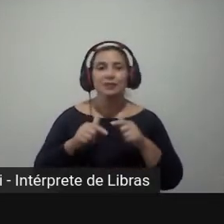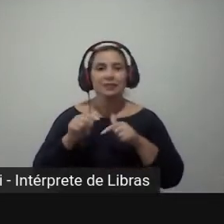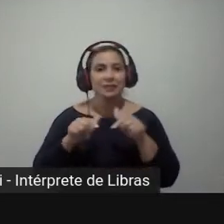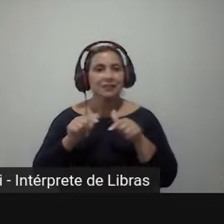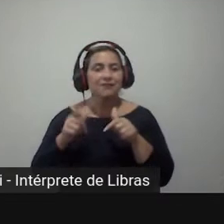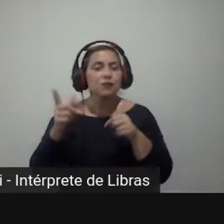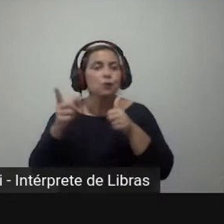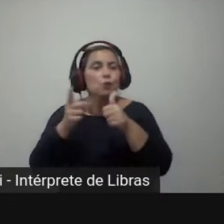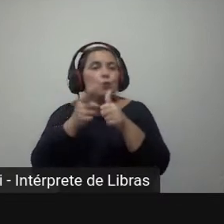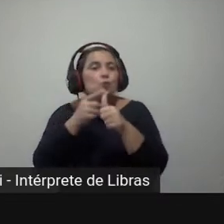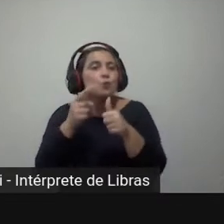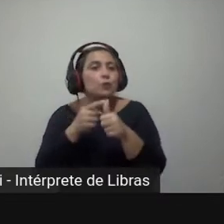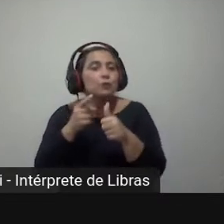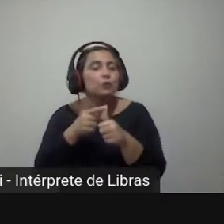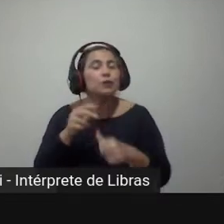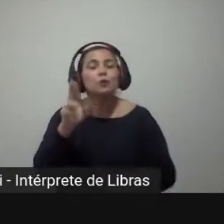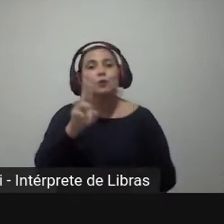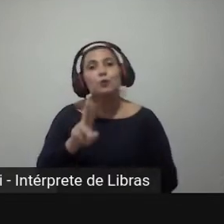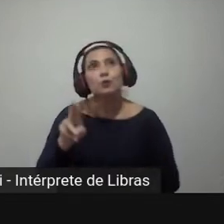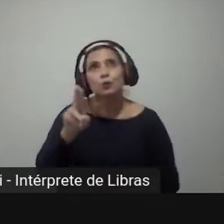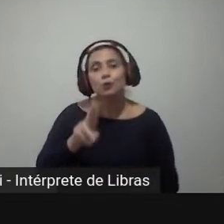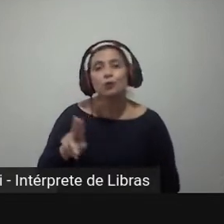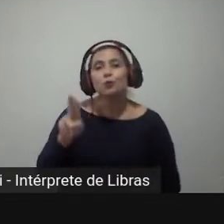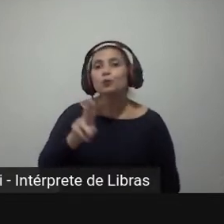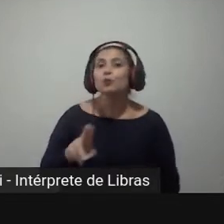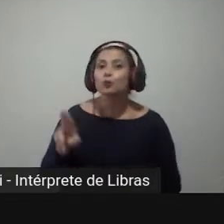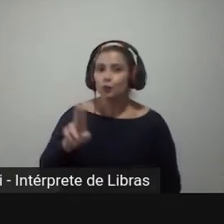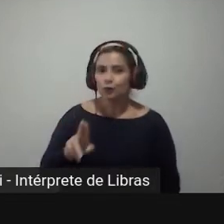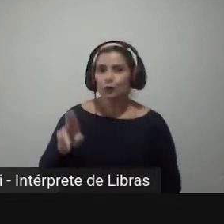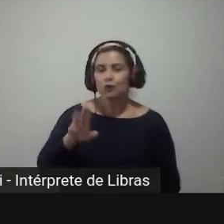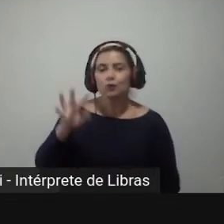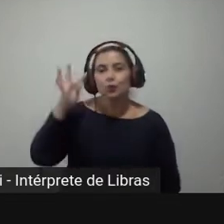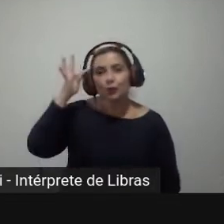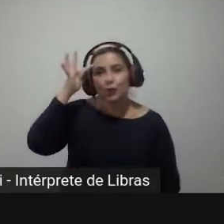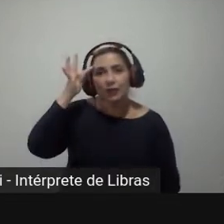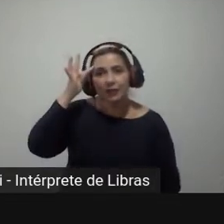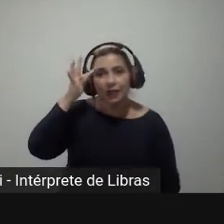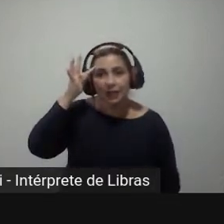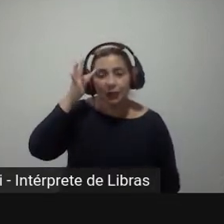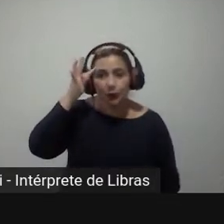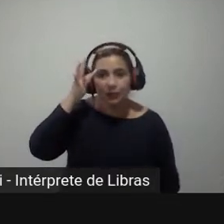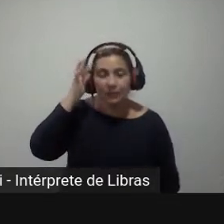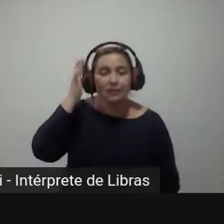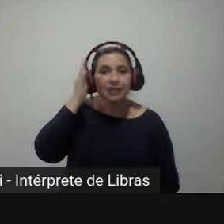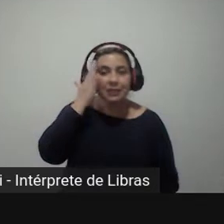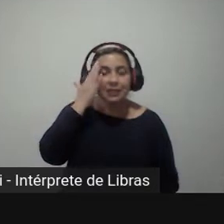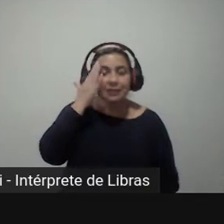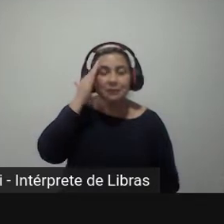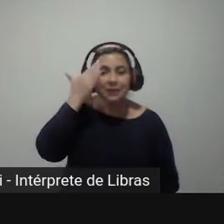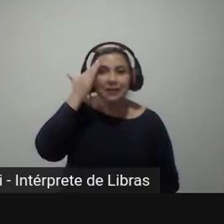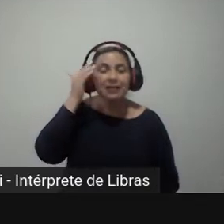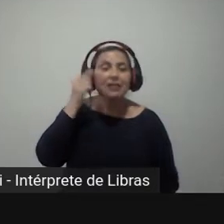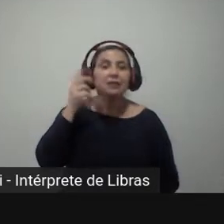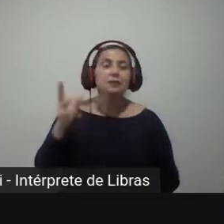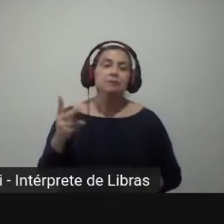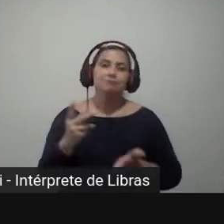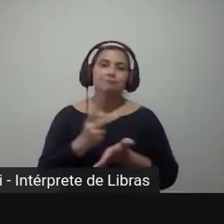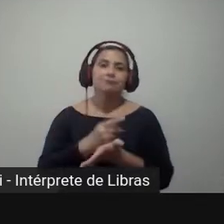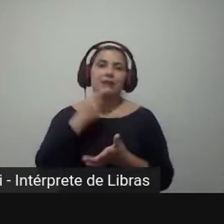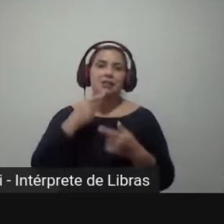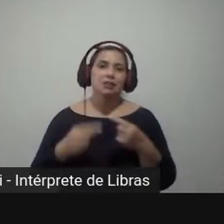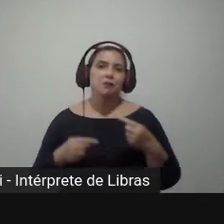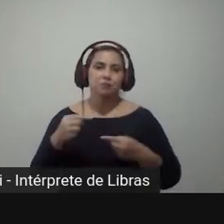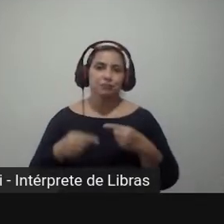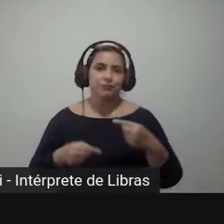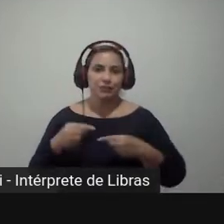o primeiro que utilizou da teoria sobre esse fenômeno para tentar entender o sistema político brasileiro.